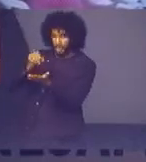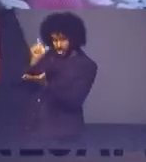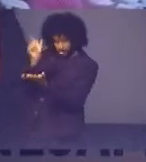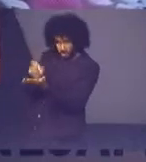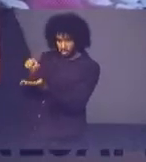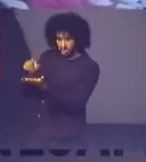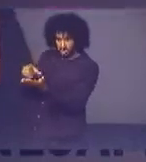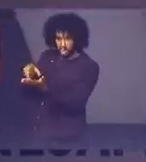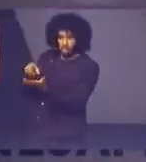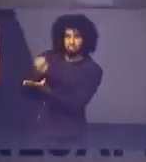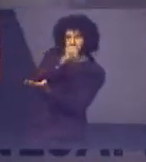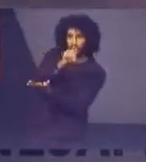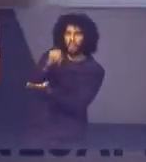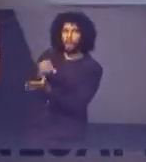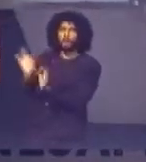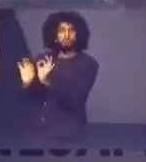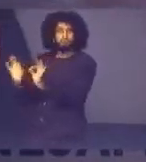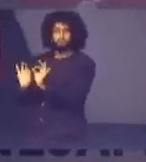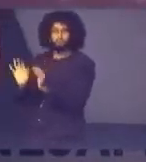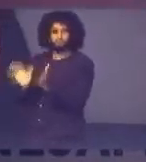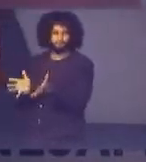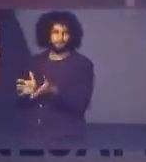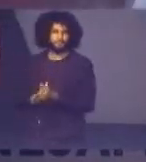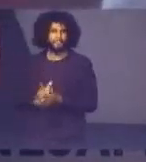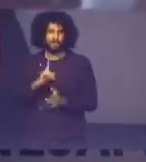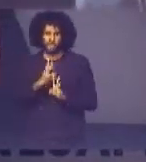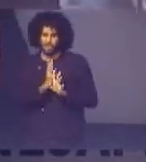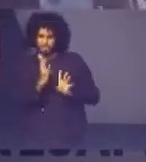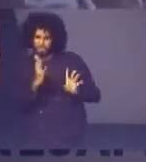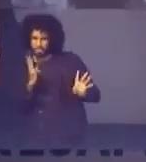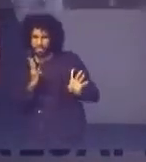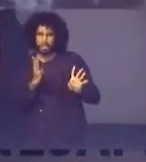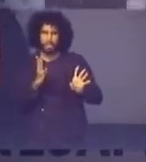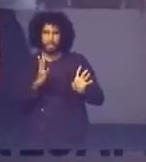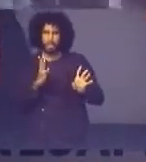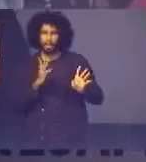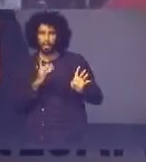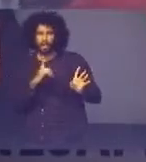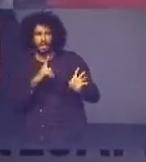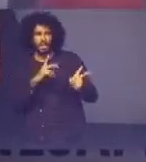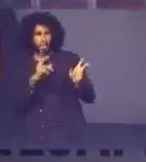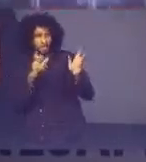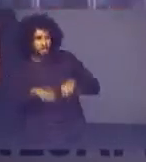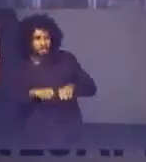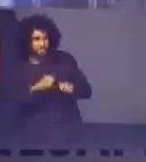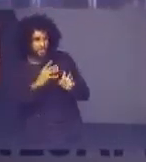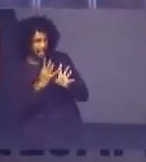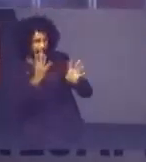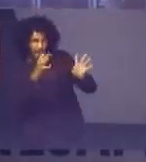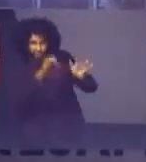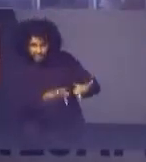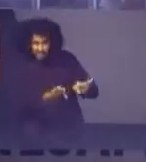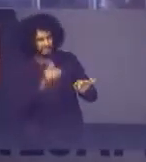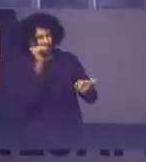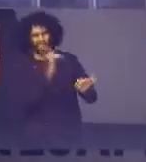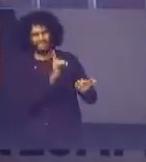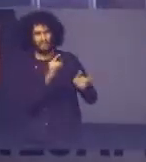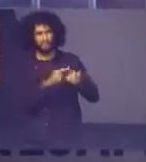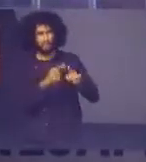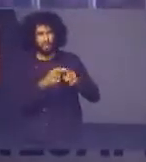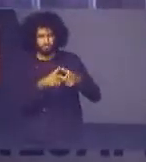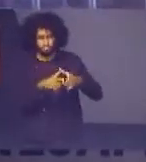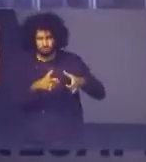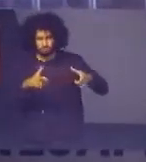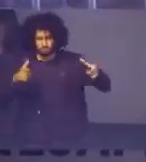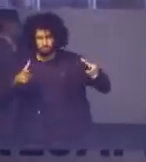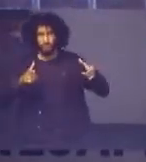tem tudo resolvido. A fila ia se formando e, aos poucos, já não era possível ver onde ela terminava. As pessoas que ali estavam tinham